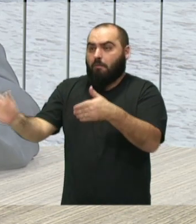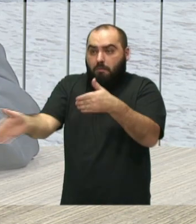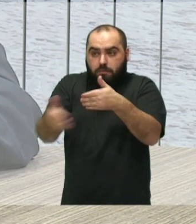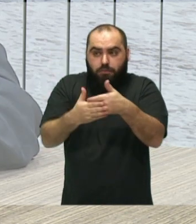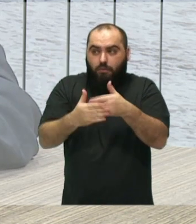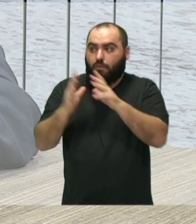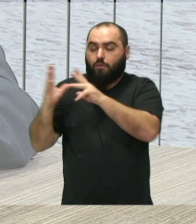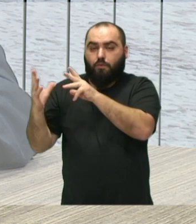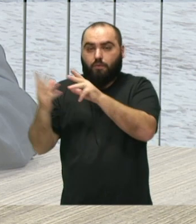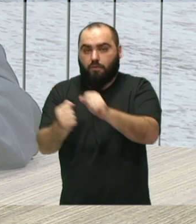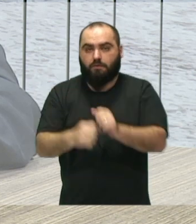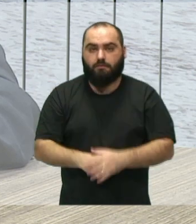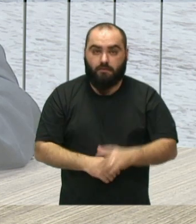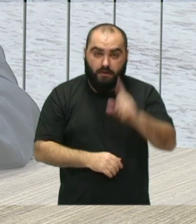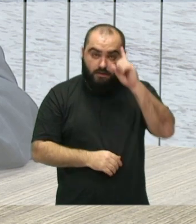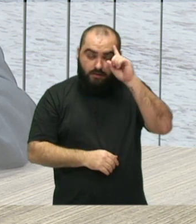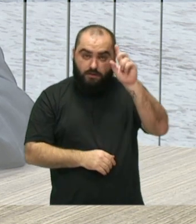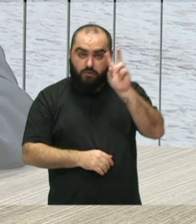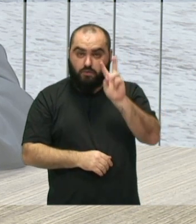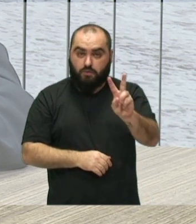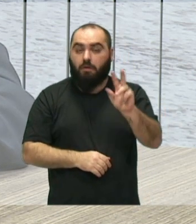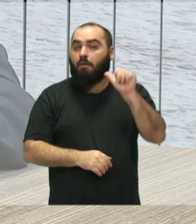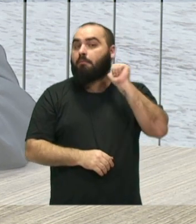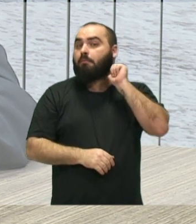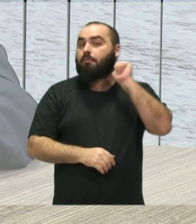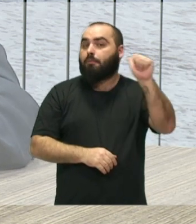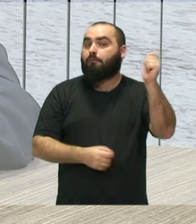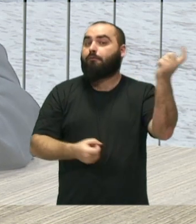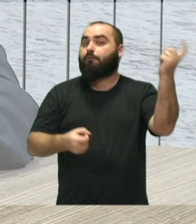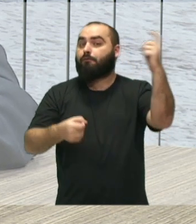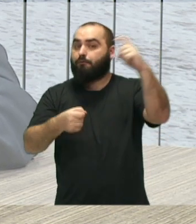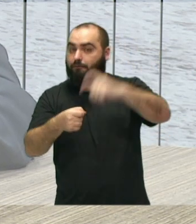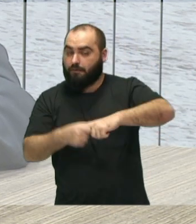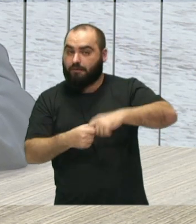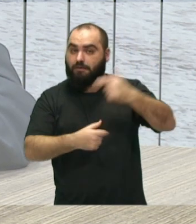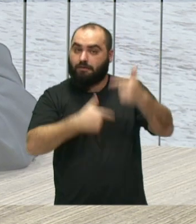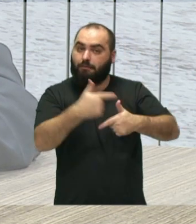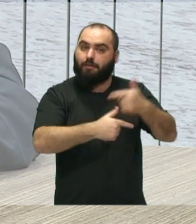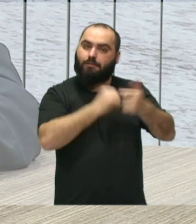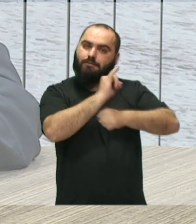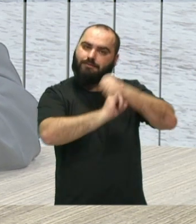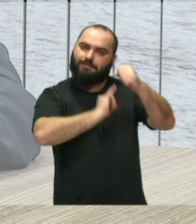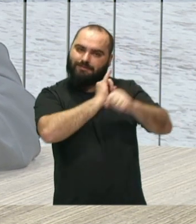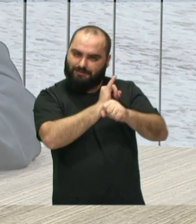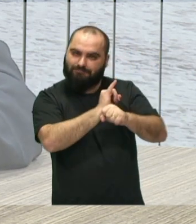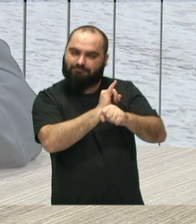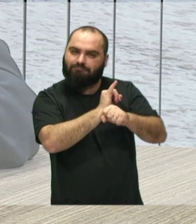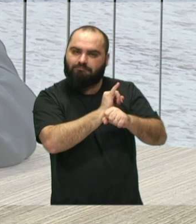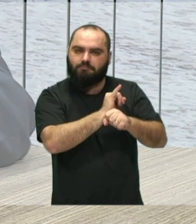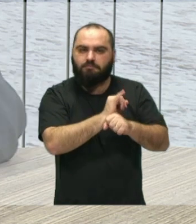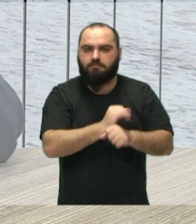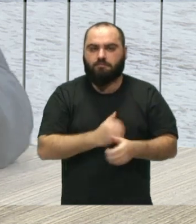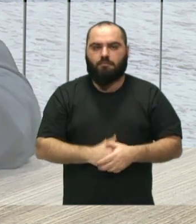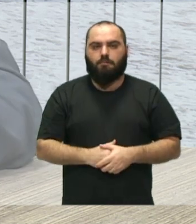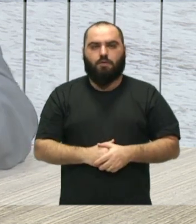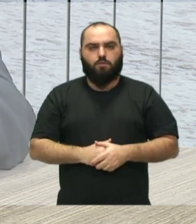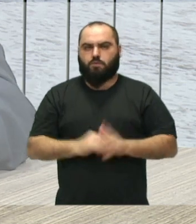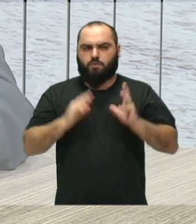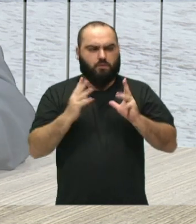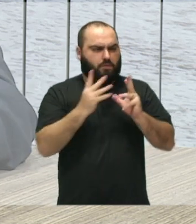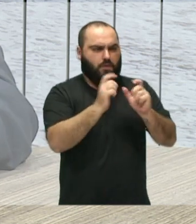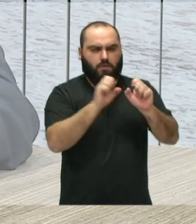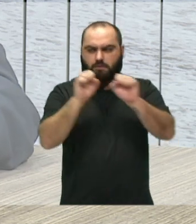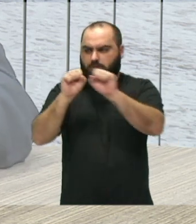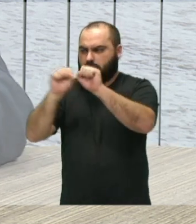e já no dia 2 de abril nós voltamos com atividades online e praticamente migramos todo